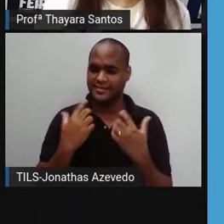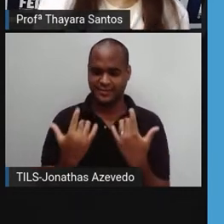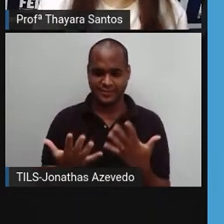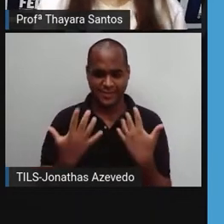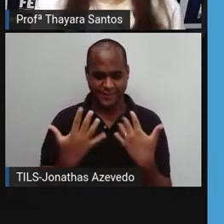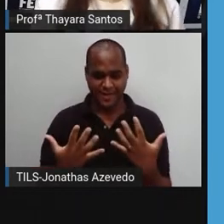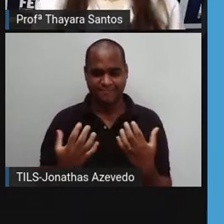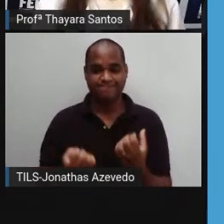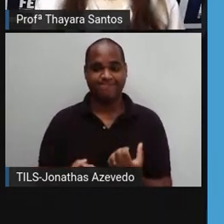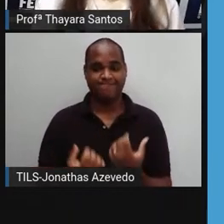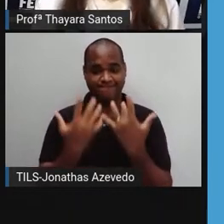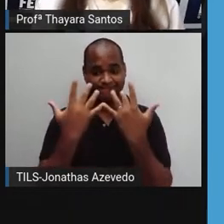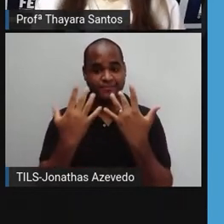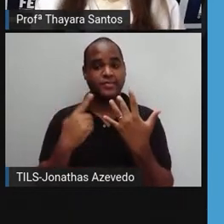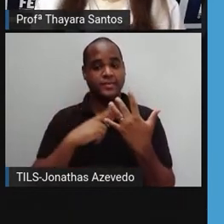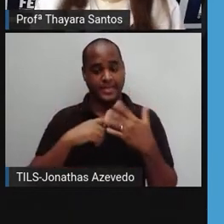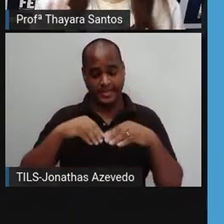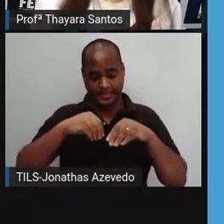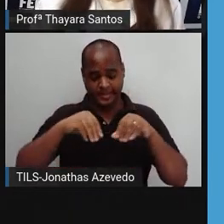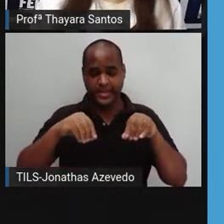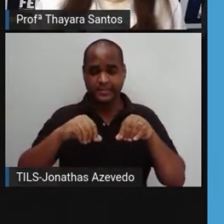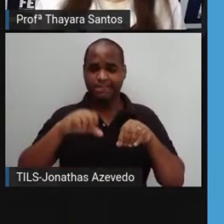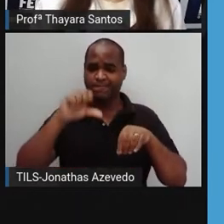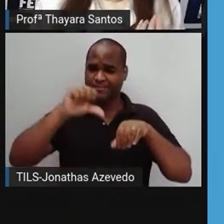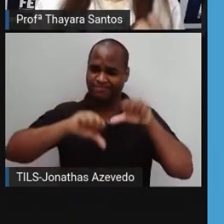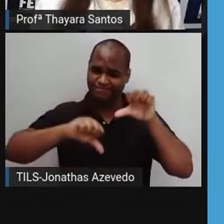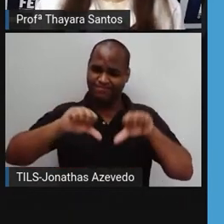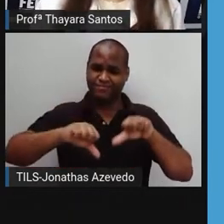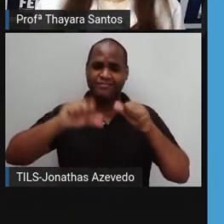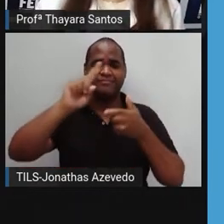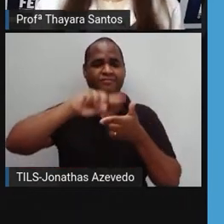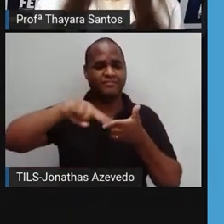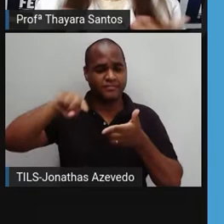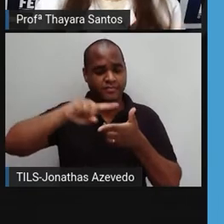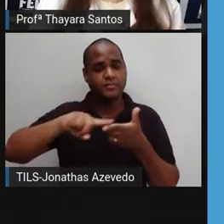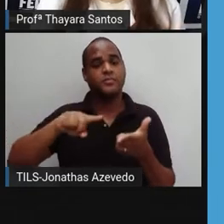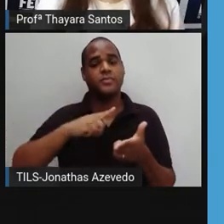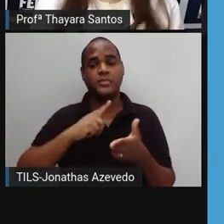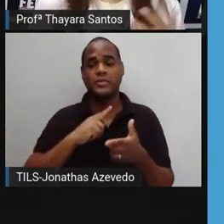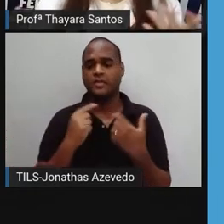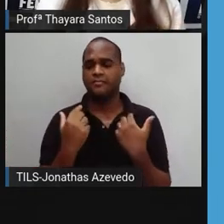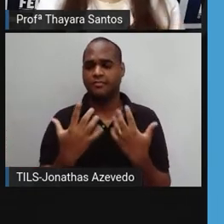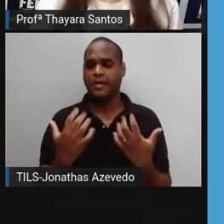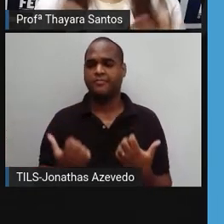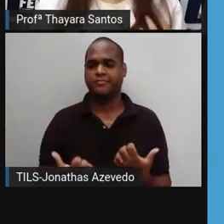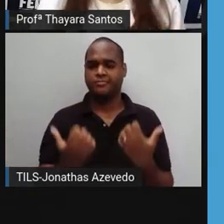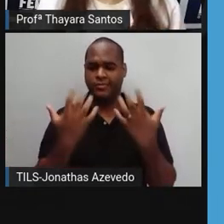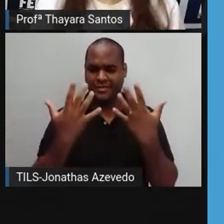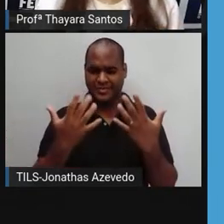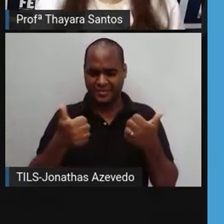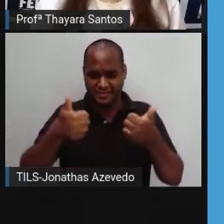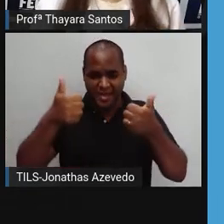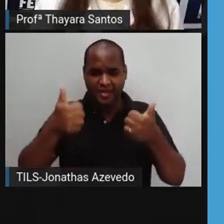sol também está sendo contaminado por esses materiais, e se o sol está contaminado, a gente não vai ter plantas crescendo saudáveis e dando frutos para a gente.